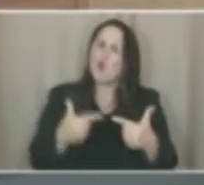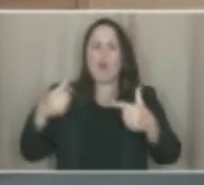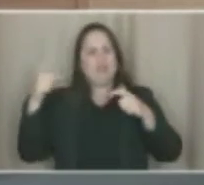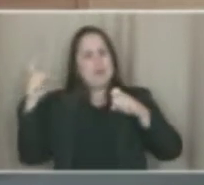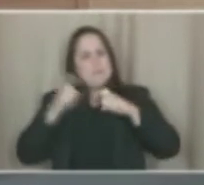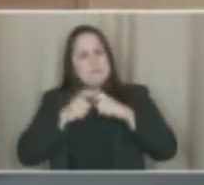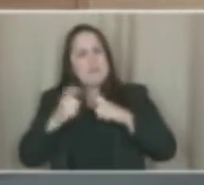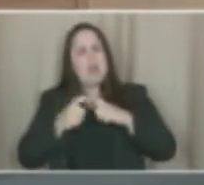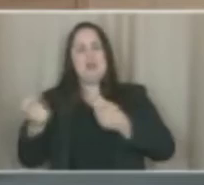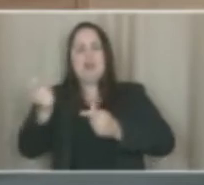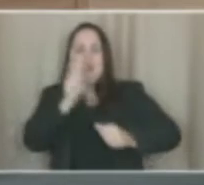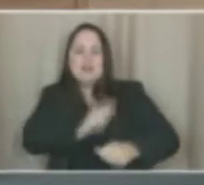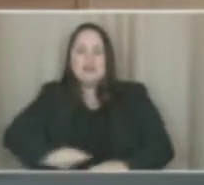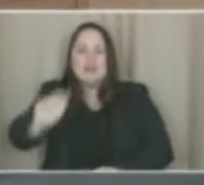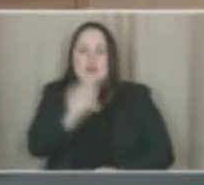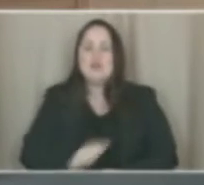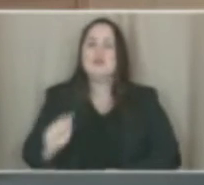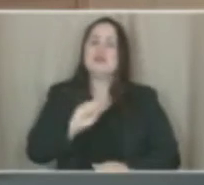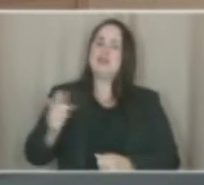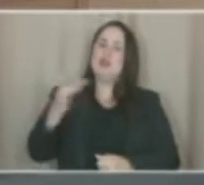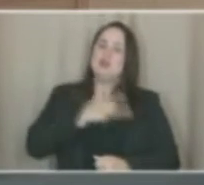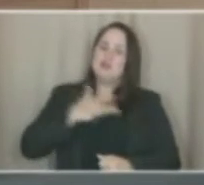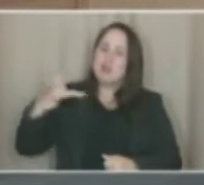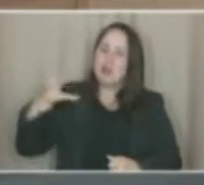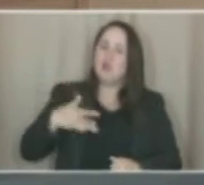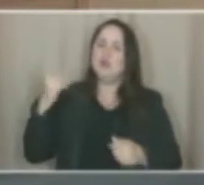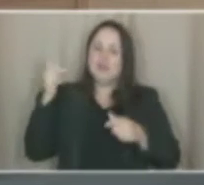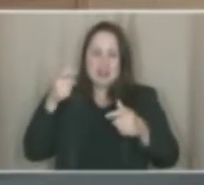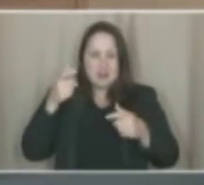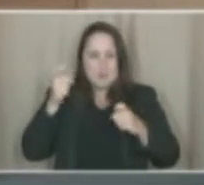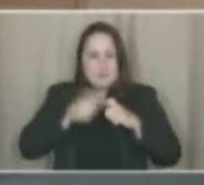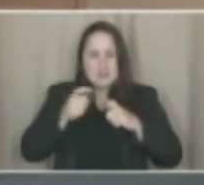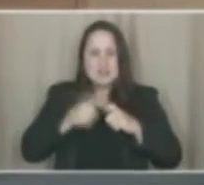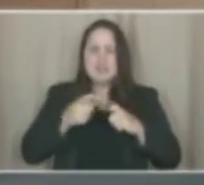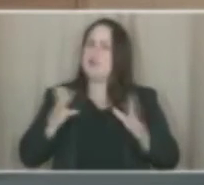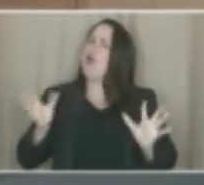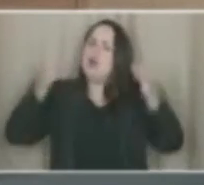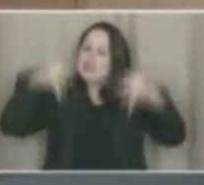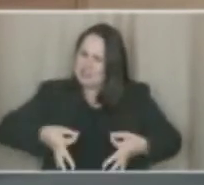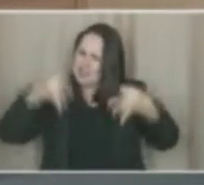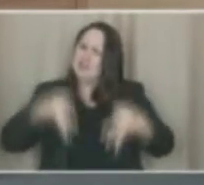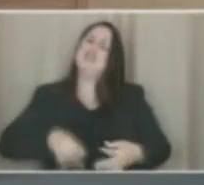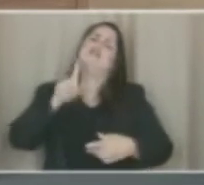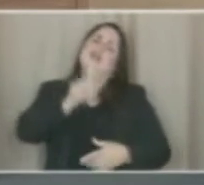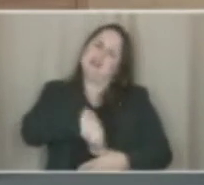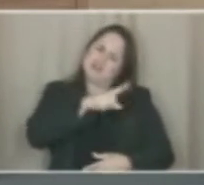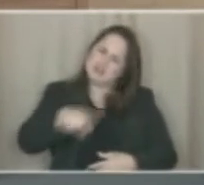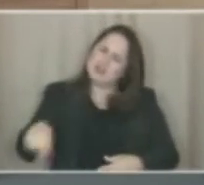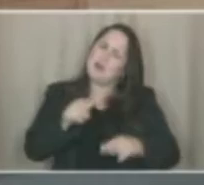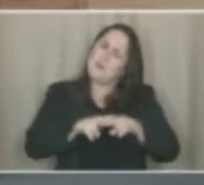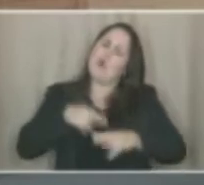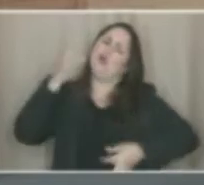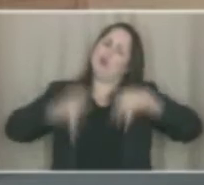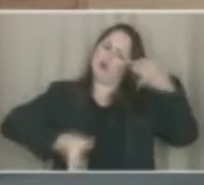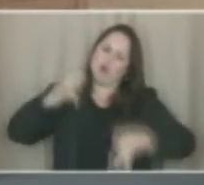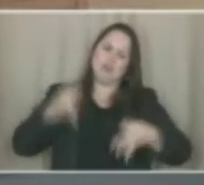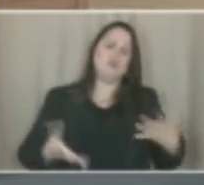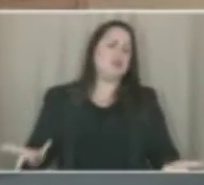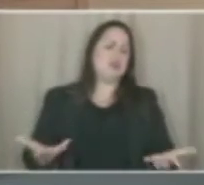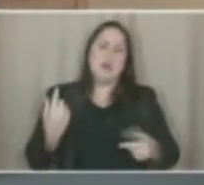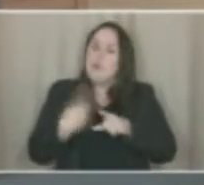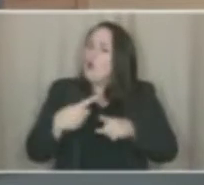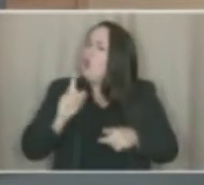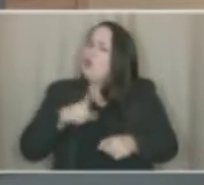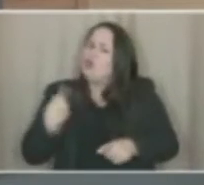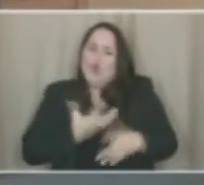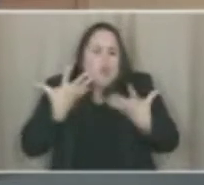associações de saúde, das associações de medicina, ela certamente será revogada na Justiça, porque nós não podemos conceber